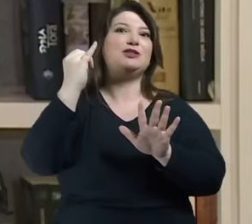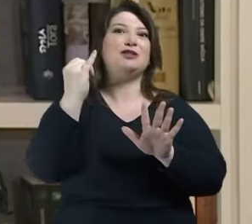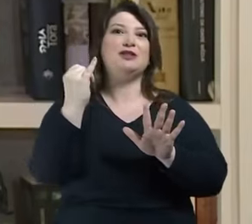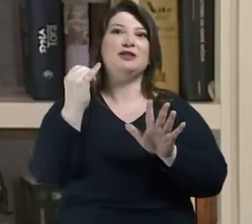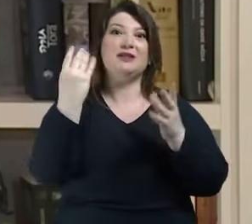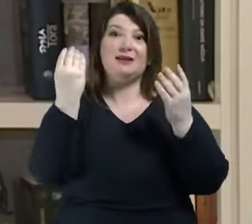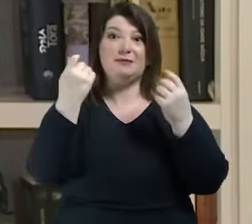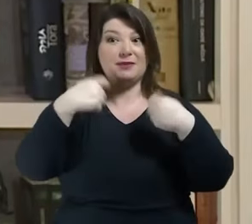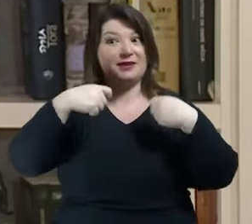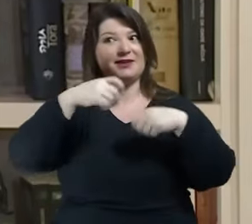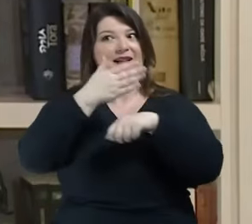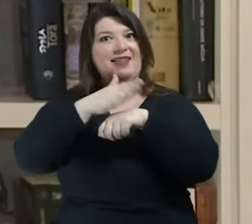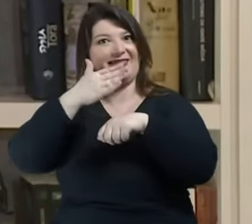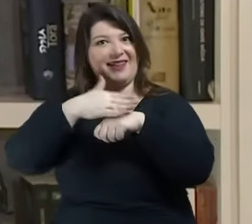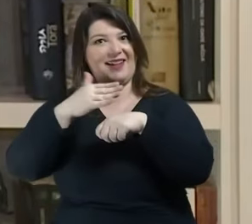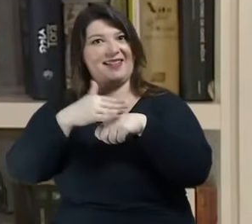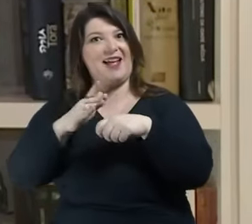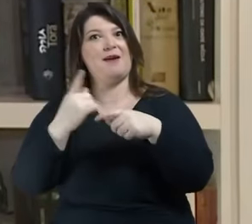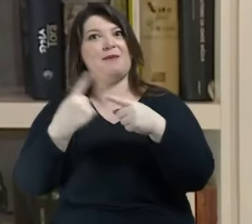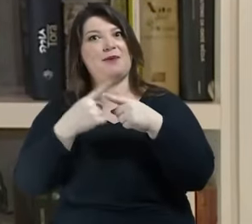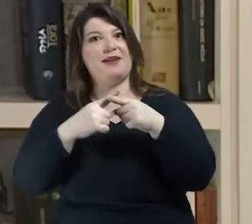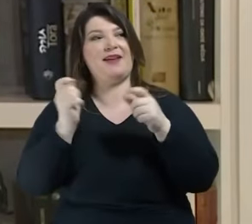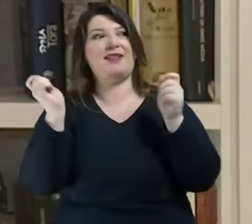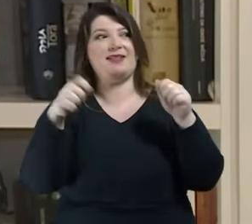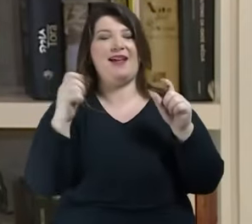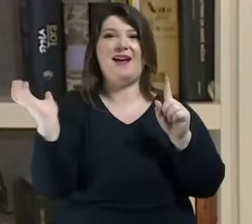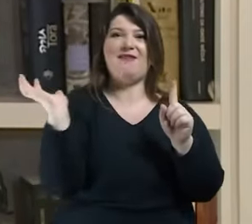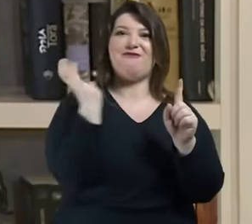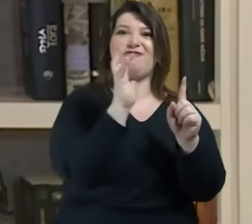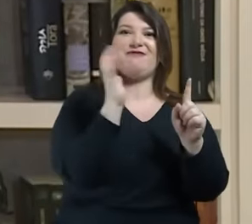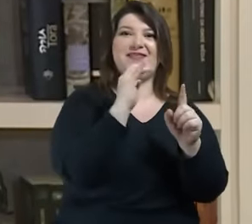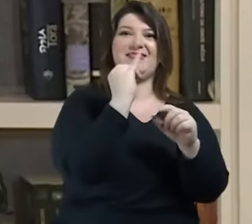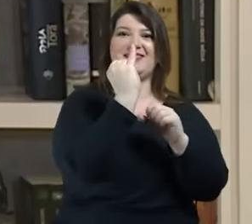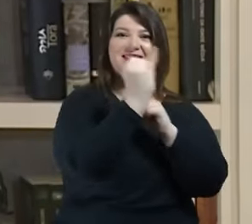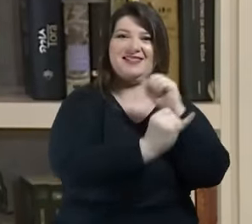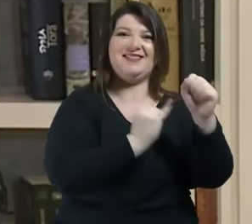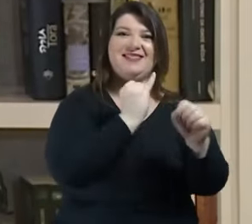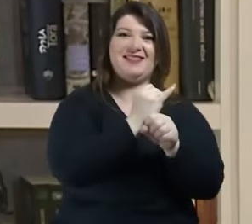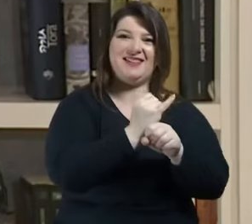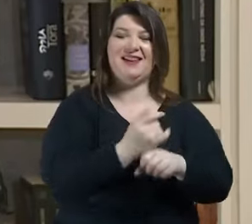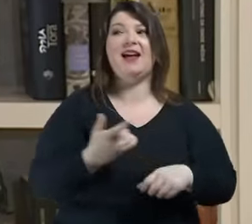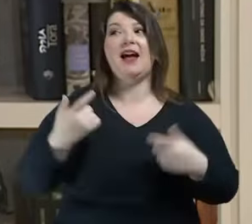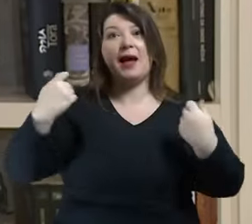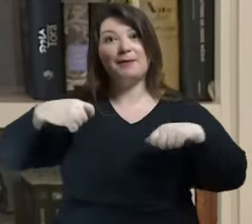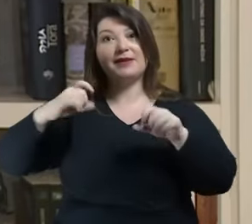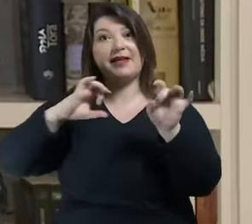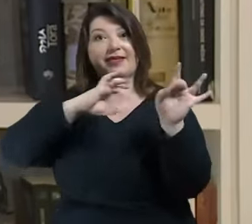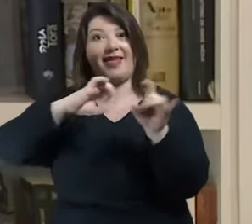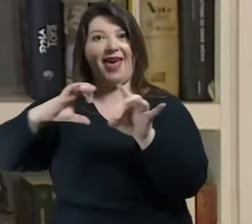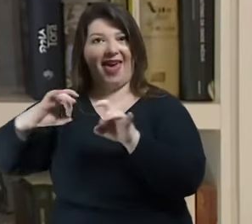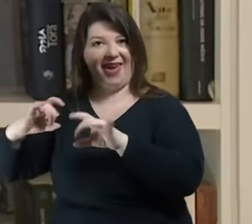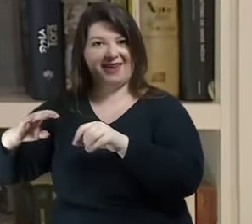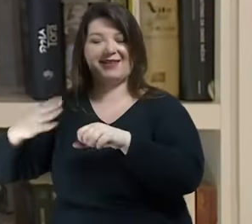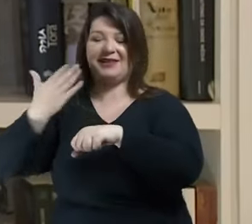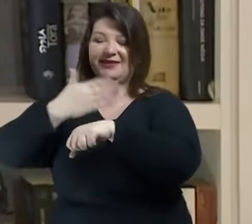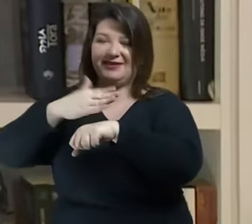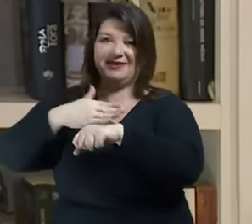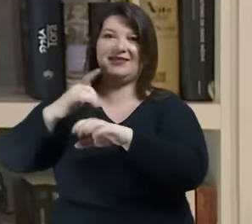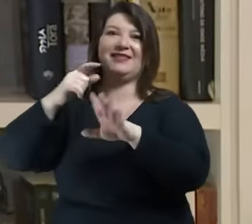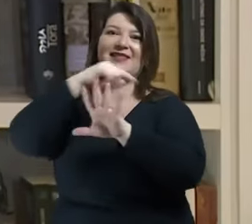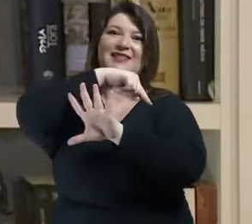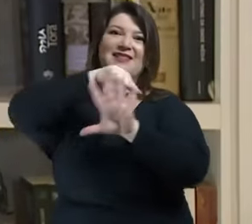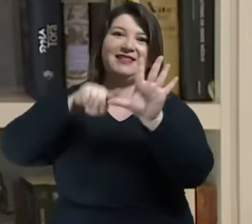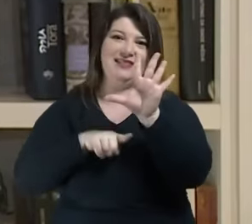você ganhar grande expressão nas redes e eu vou treinar essa técnica eu vou treinar porque também existem